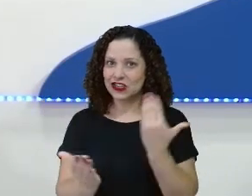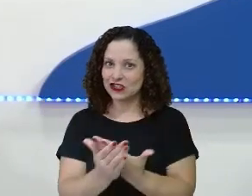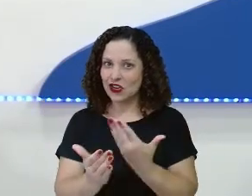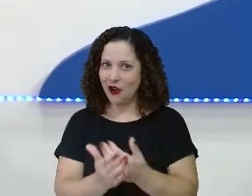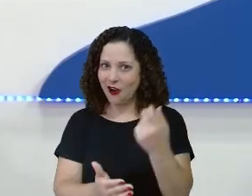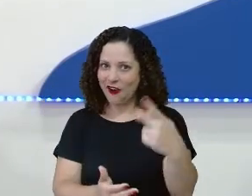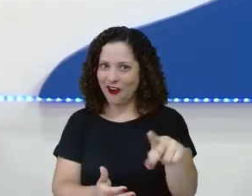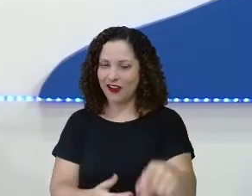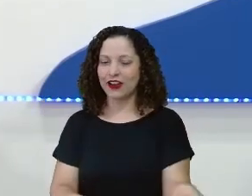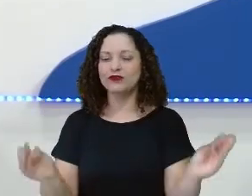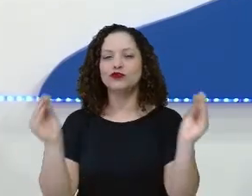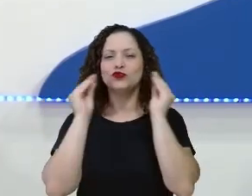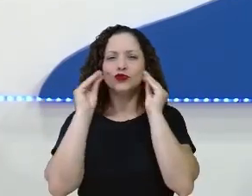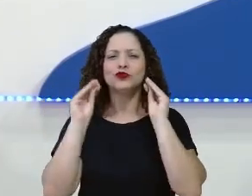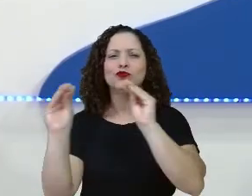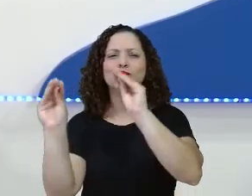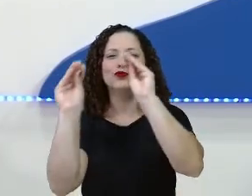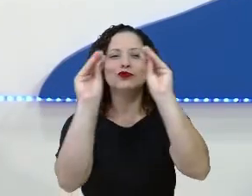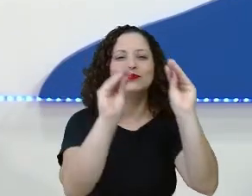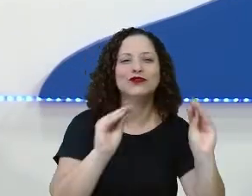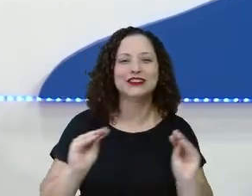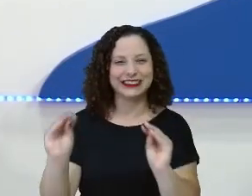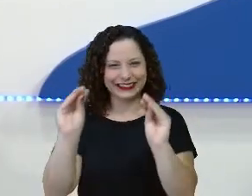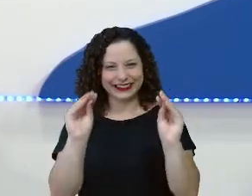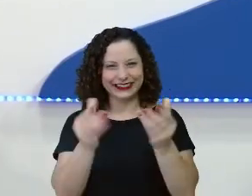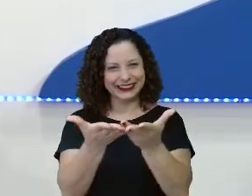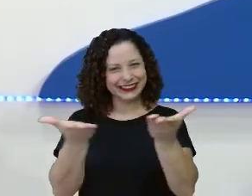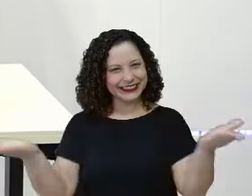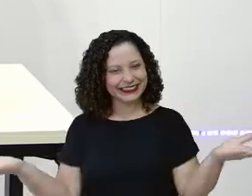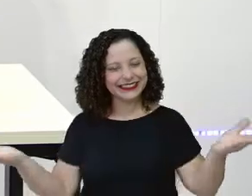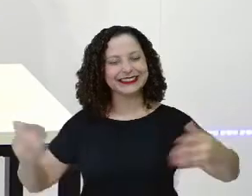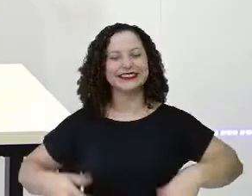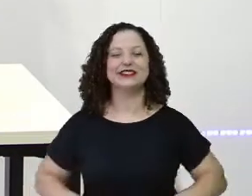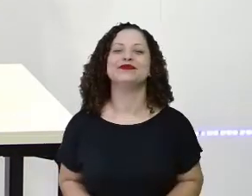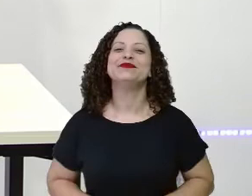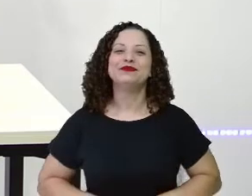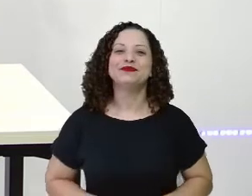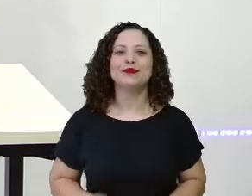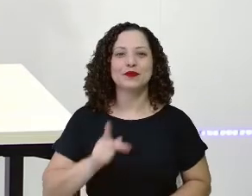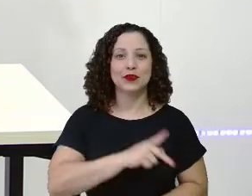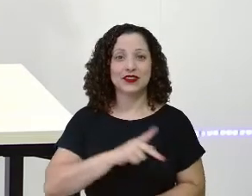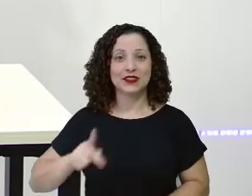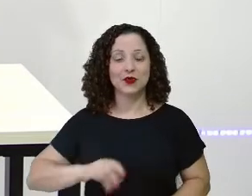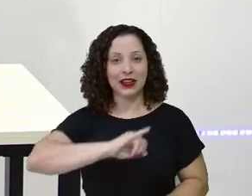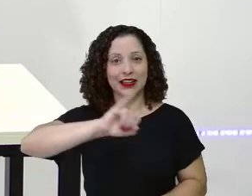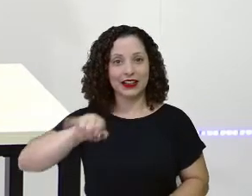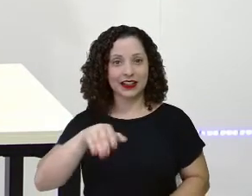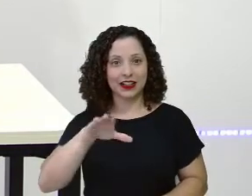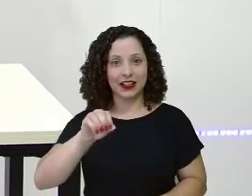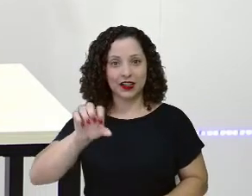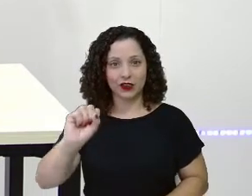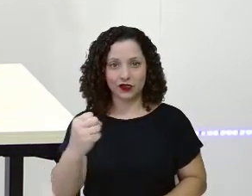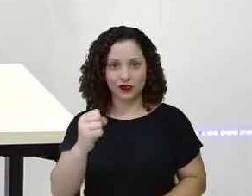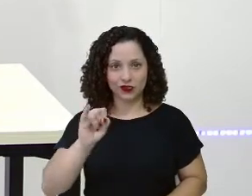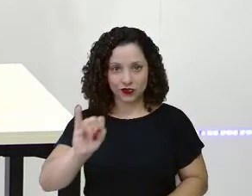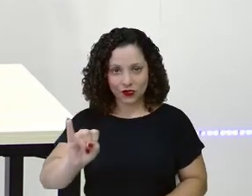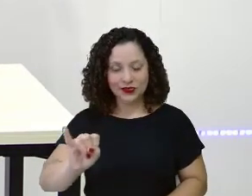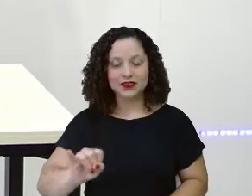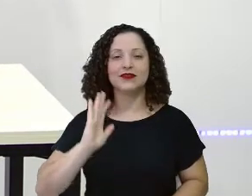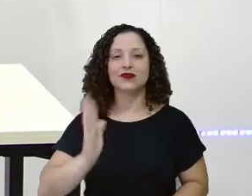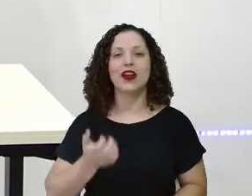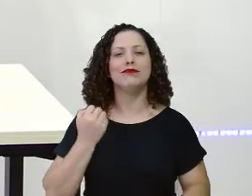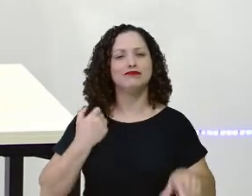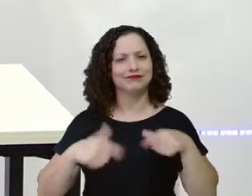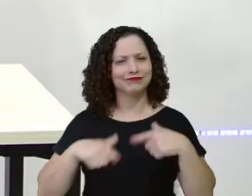Miranda. Então, chega para todo mundo que faz parte dela. Olha aí! Está vendo? Professora Josiane fez história na Escola